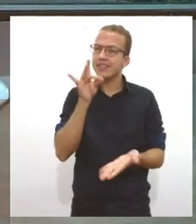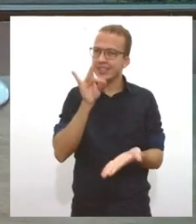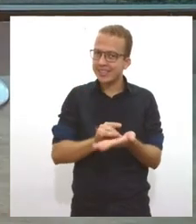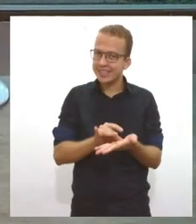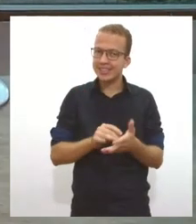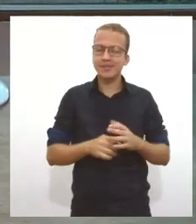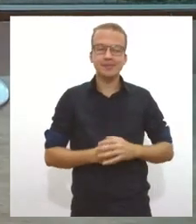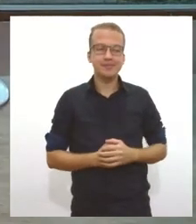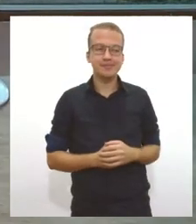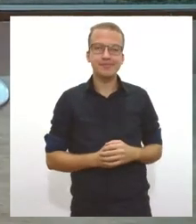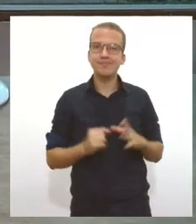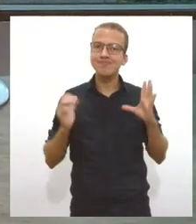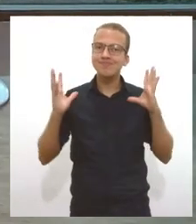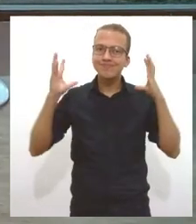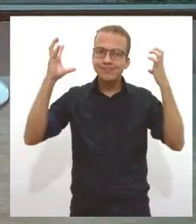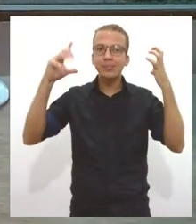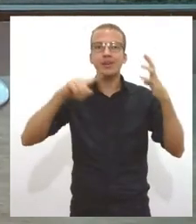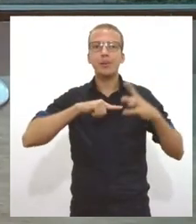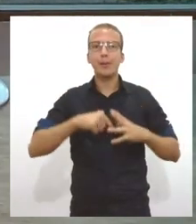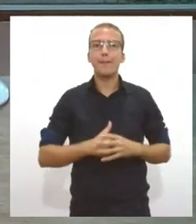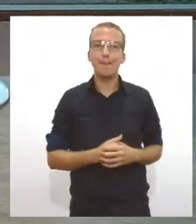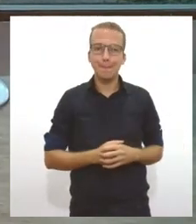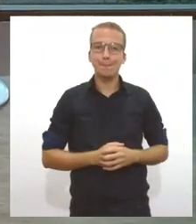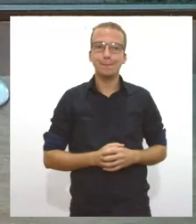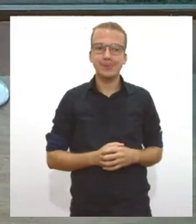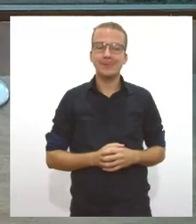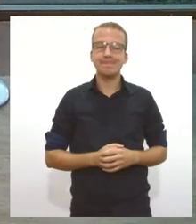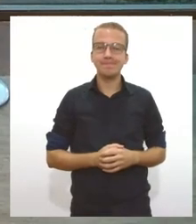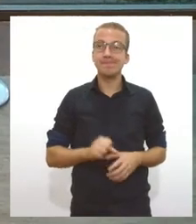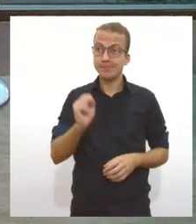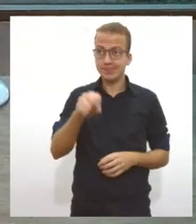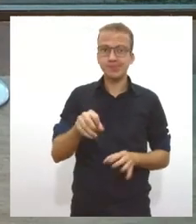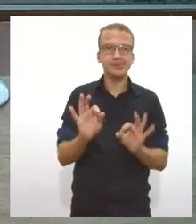exatamente elas no comando com a Aline Braga